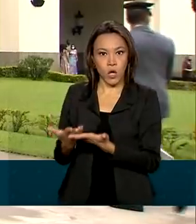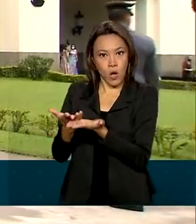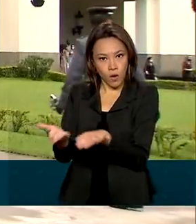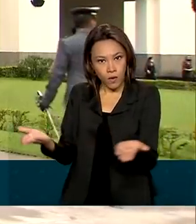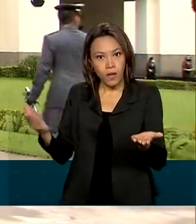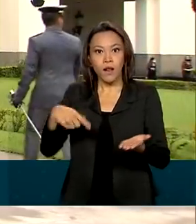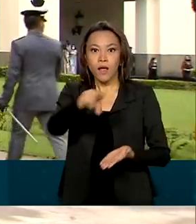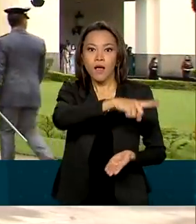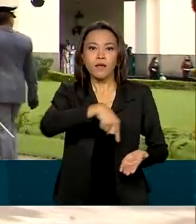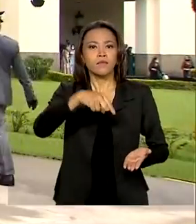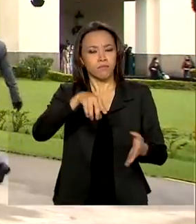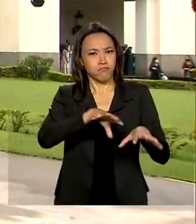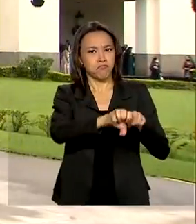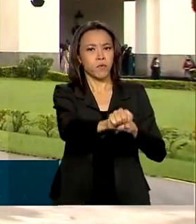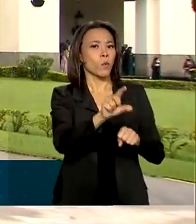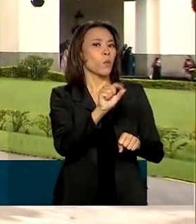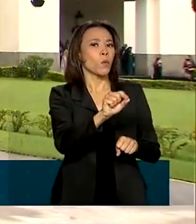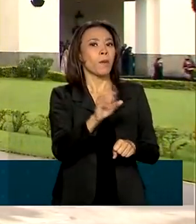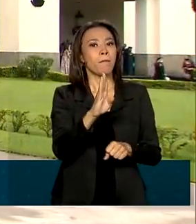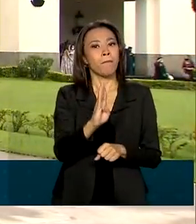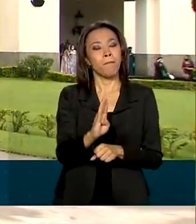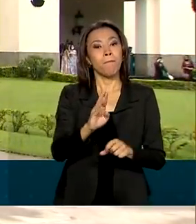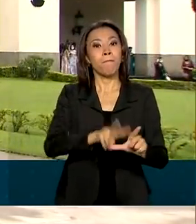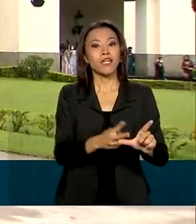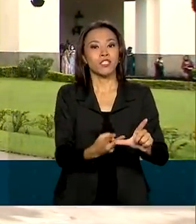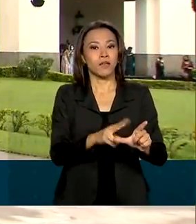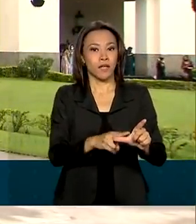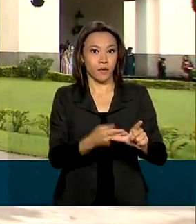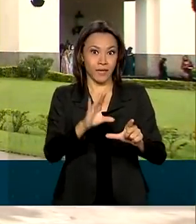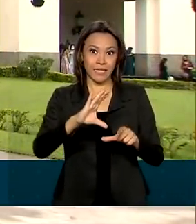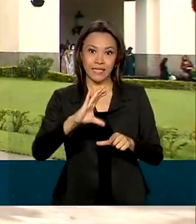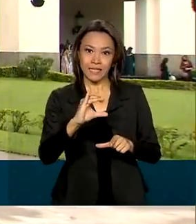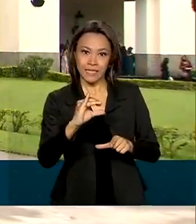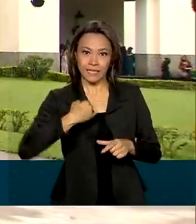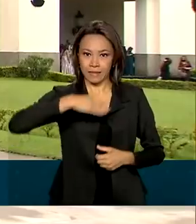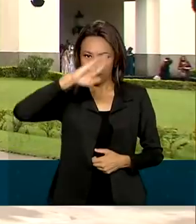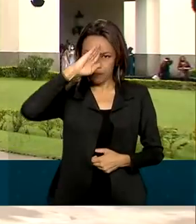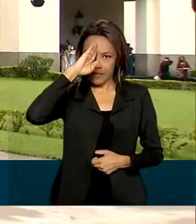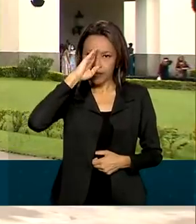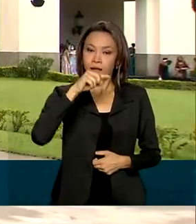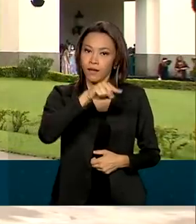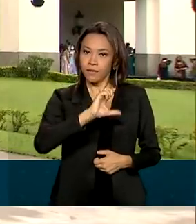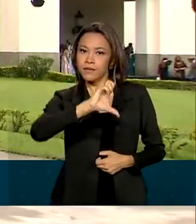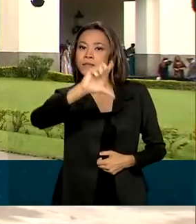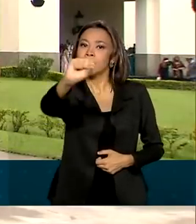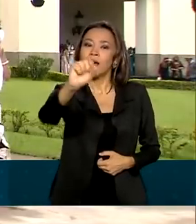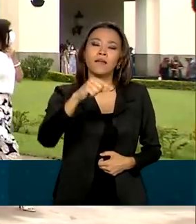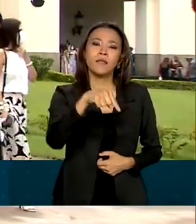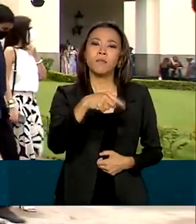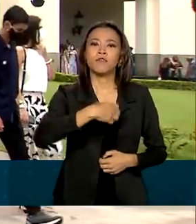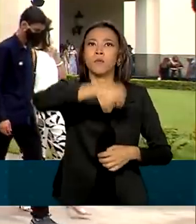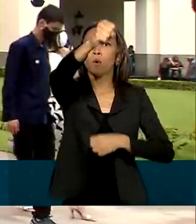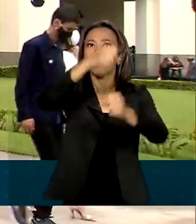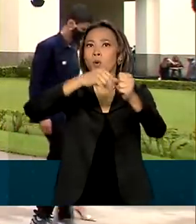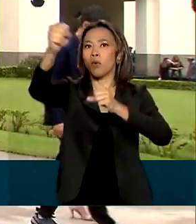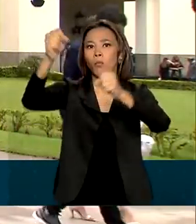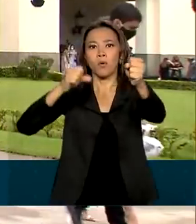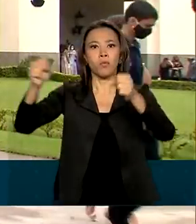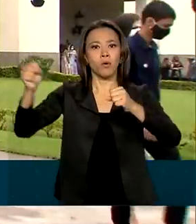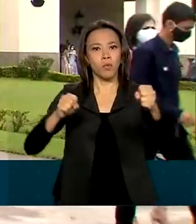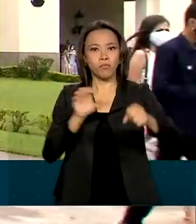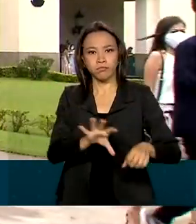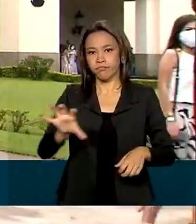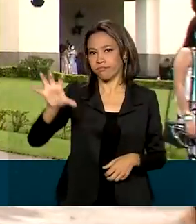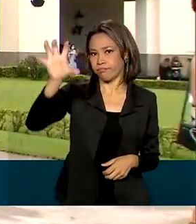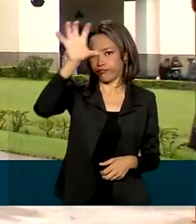cadetes também recebem o grau de bacharel em ciências militares. Eles saem daqui e ficam distribuídos por unidades